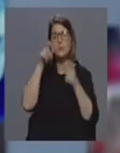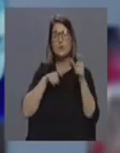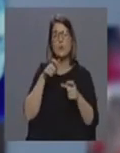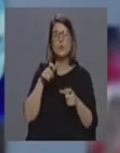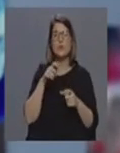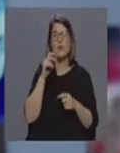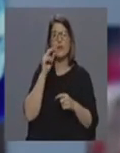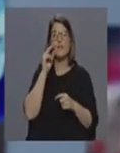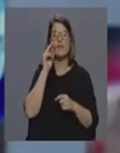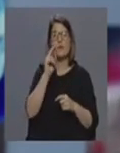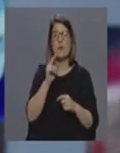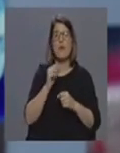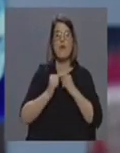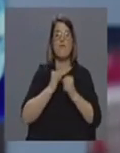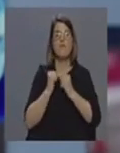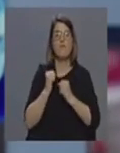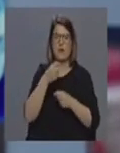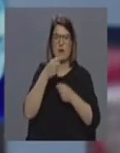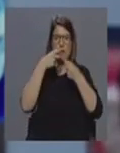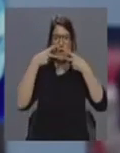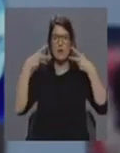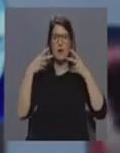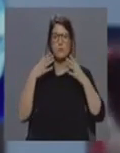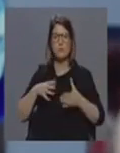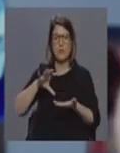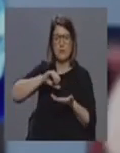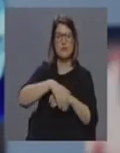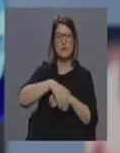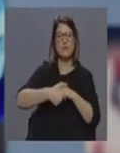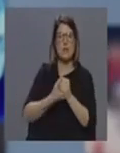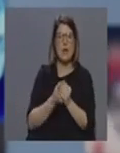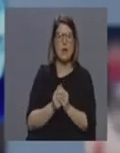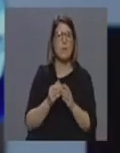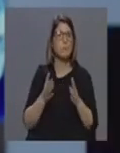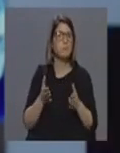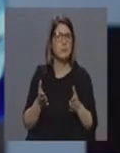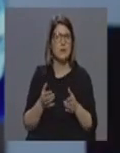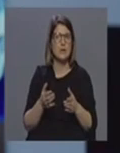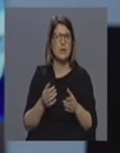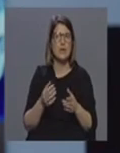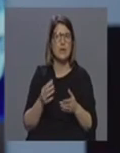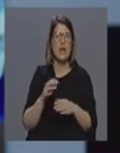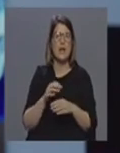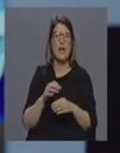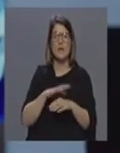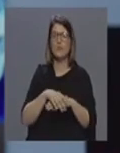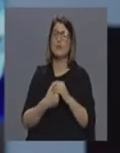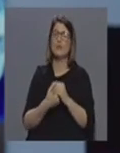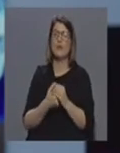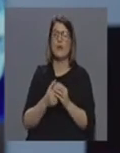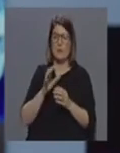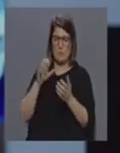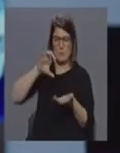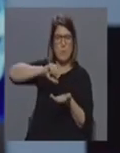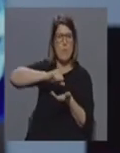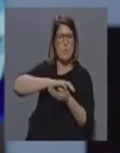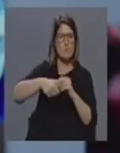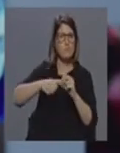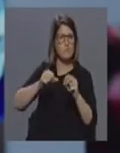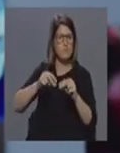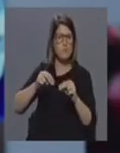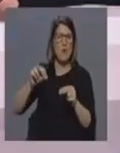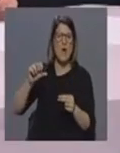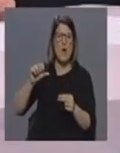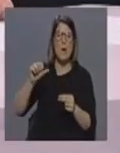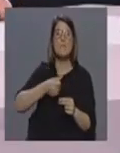necessitam de estar a correr a comprar as máscaras cirúrgicas o gel desinfetante não é mais eficaz ao fiocado do que uma lavagem das mãos com água e sabão